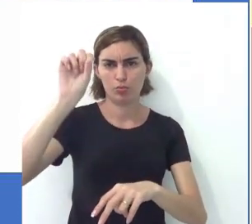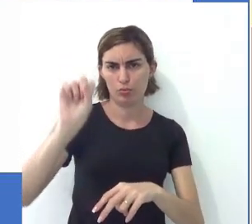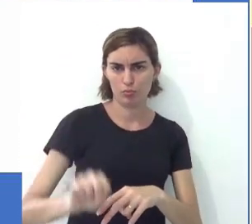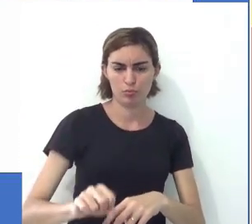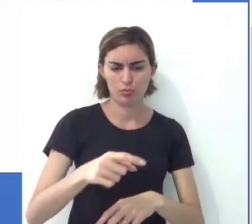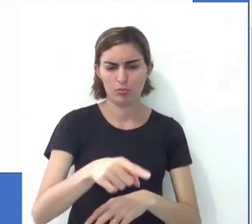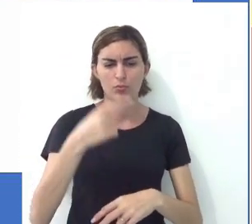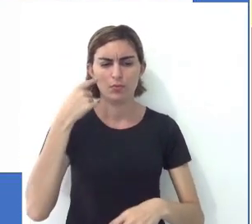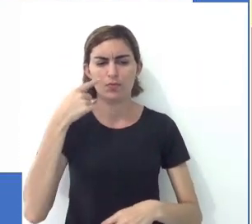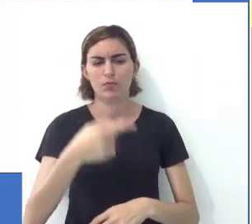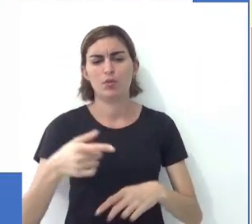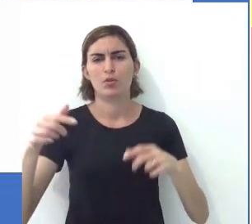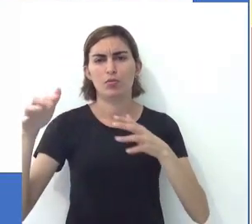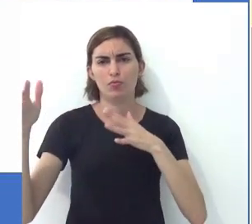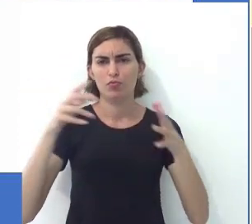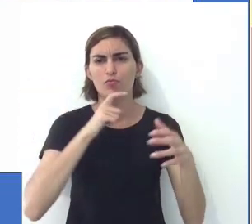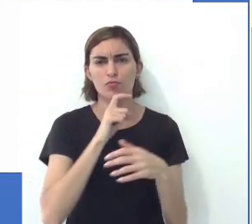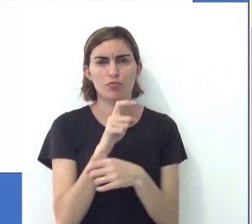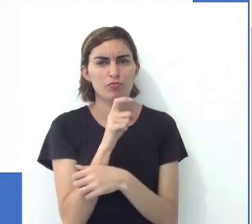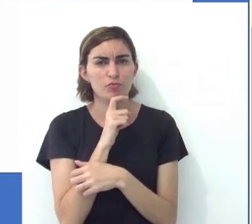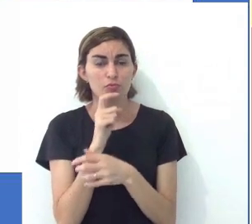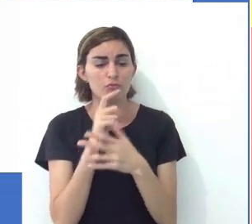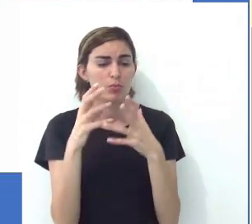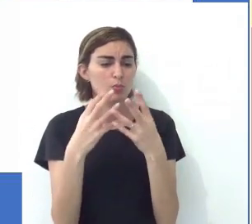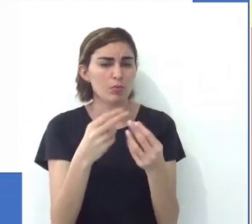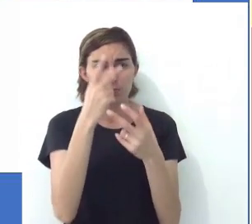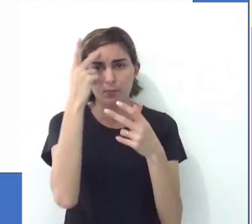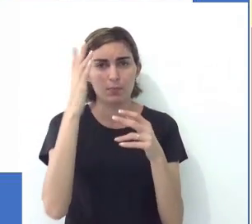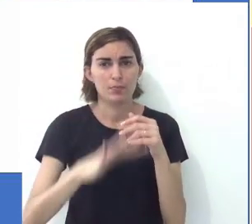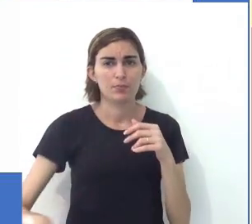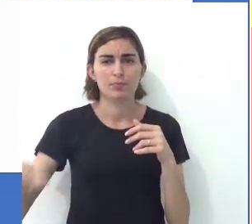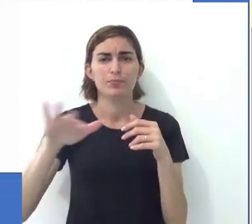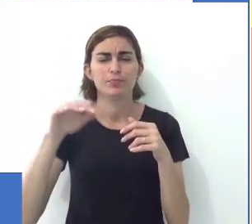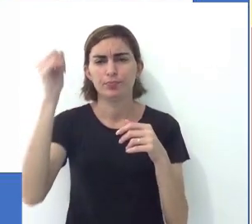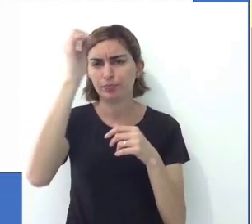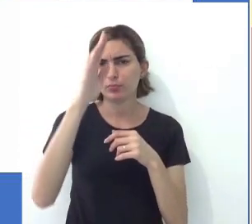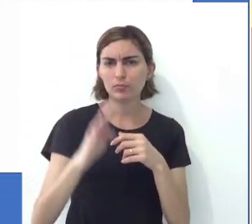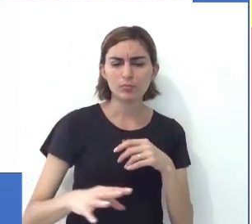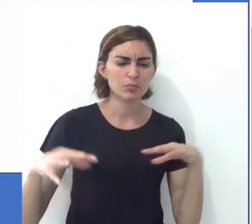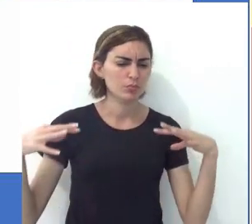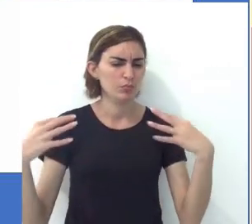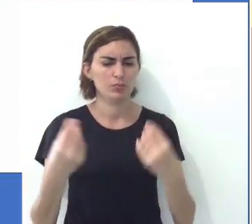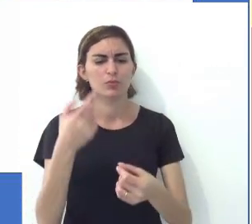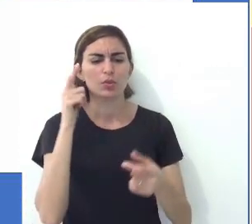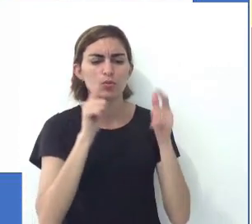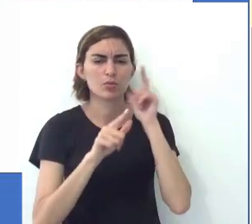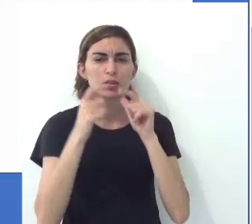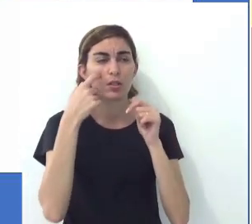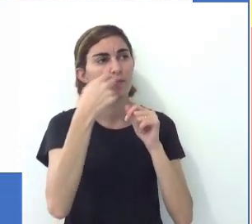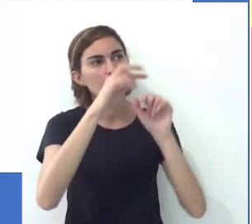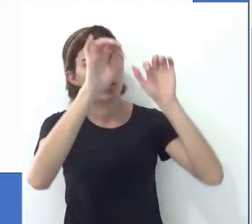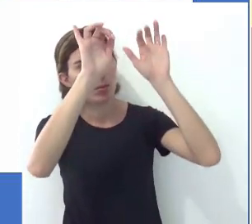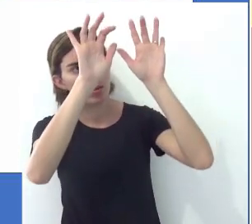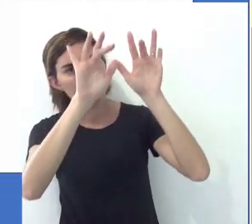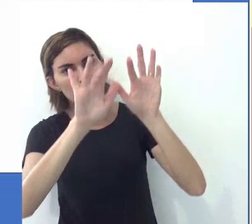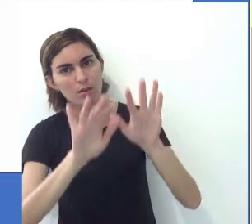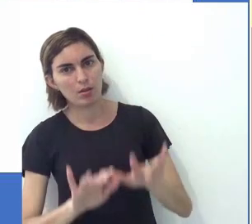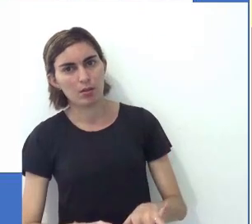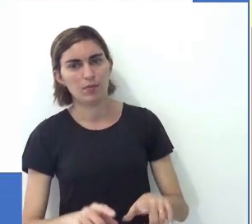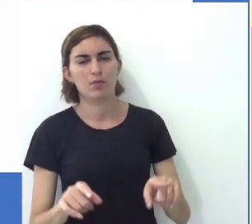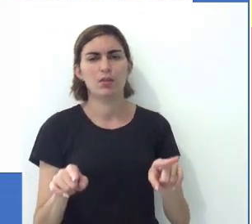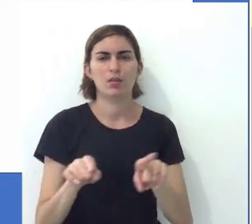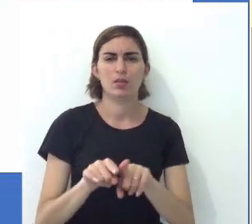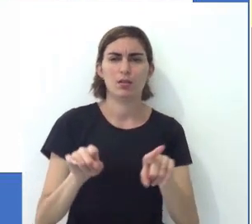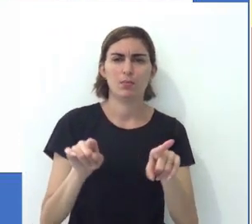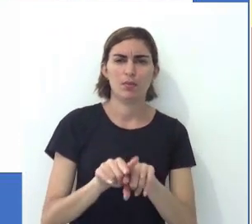Rio Grande do Sul, tem a extração do frio, né, muitas pessoas do Brasil inteiro vão até Gramado para conseguir ver neve, né?